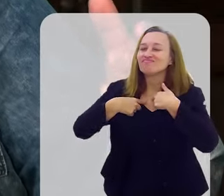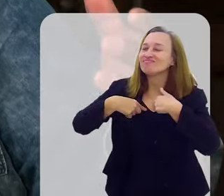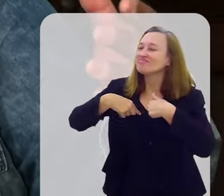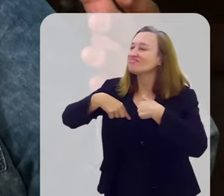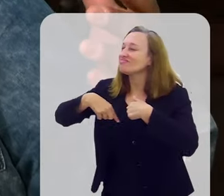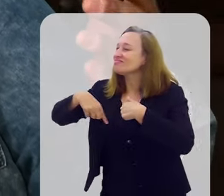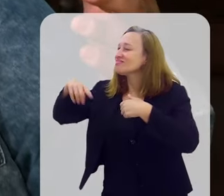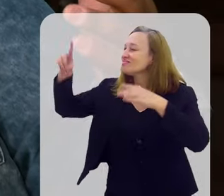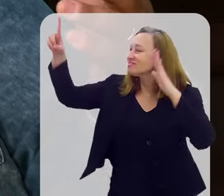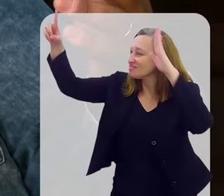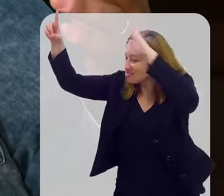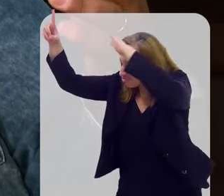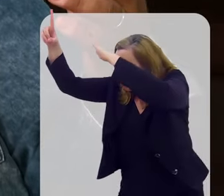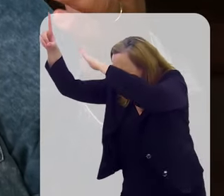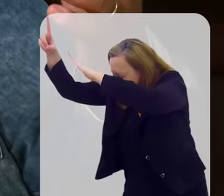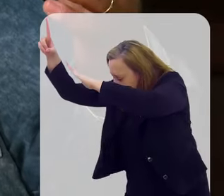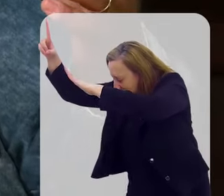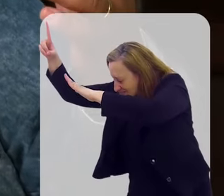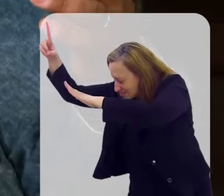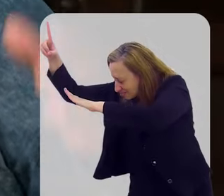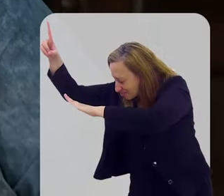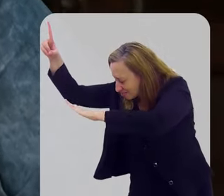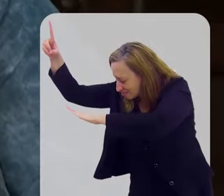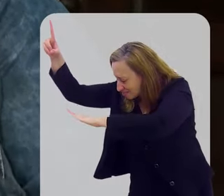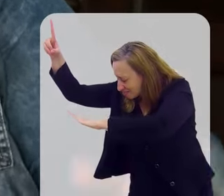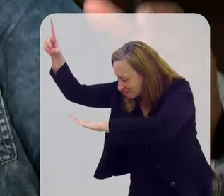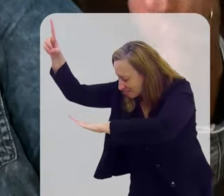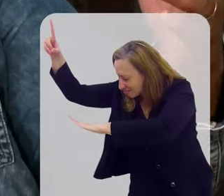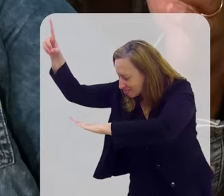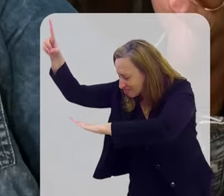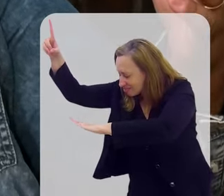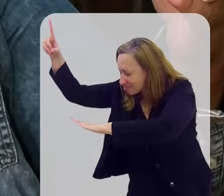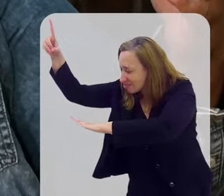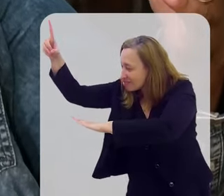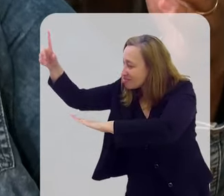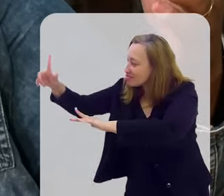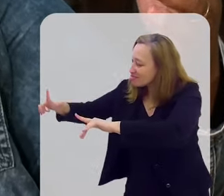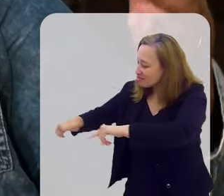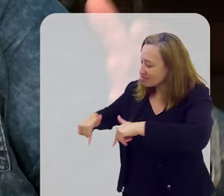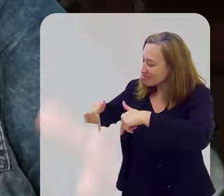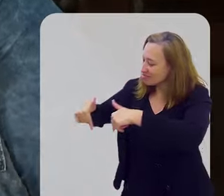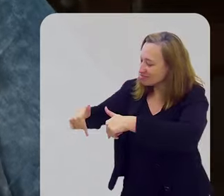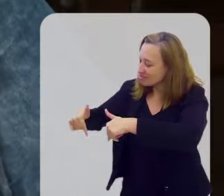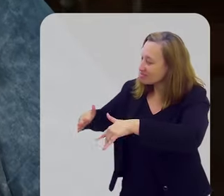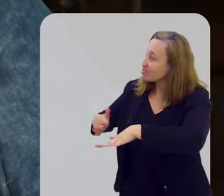manifestar o seu poder.